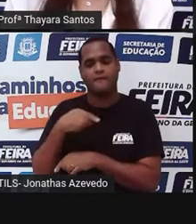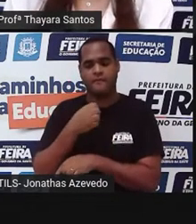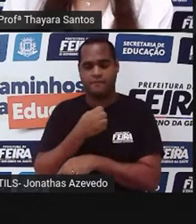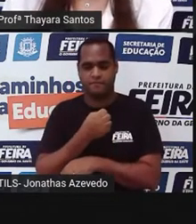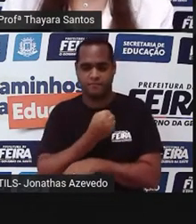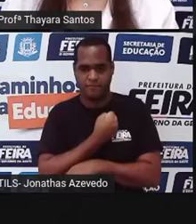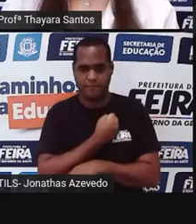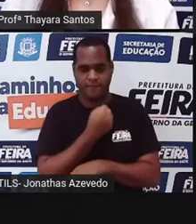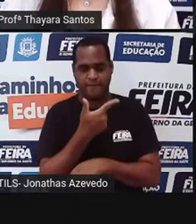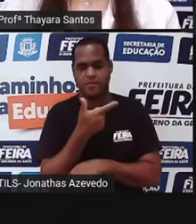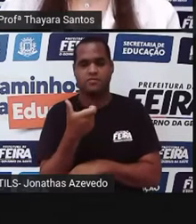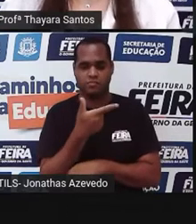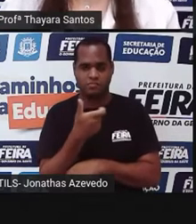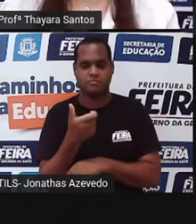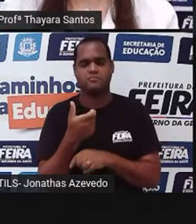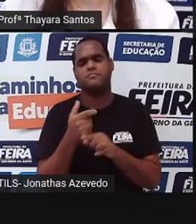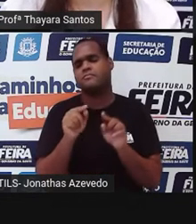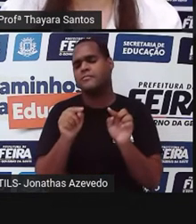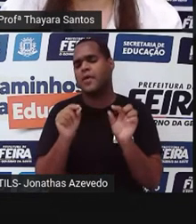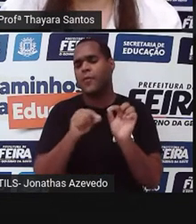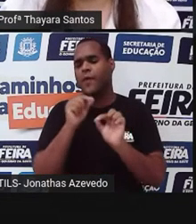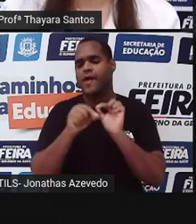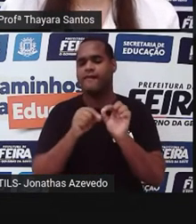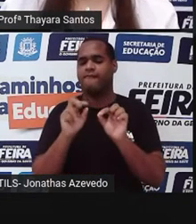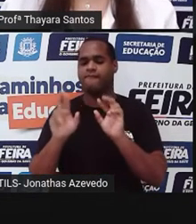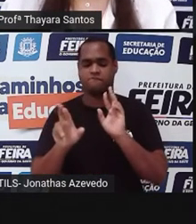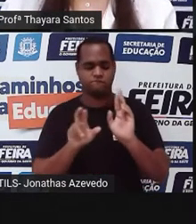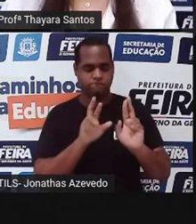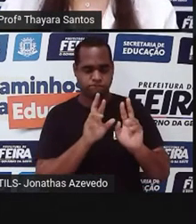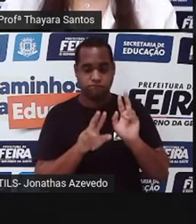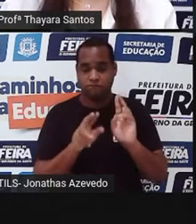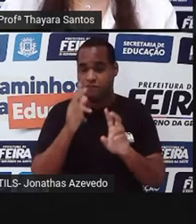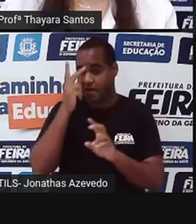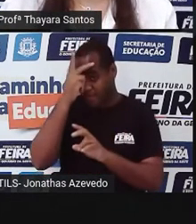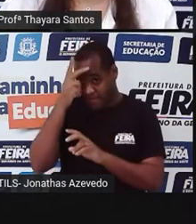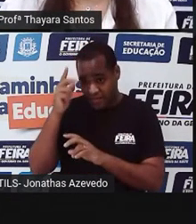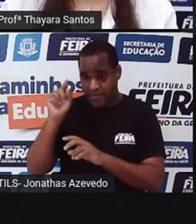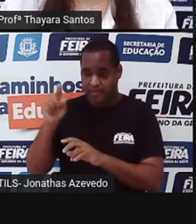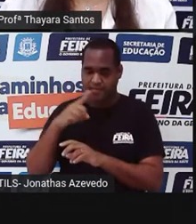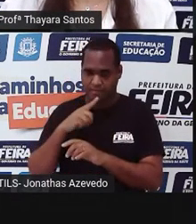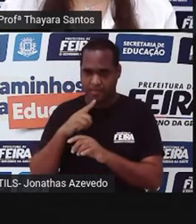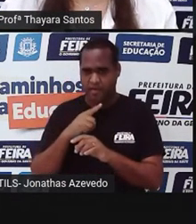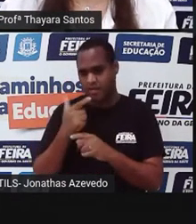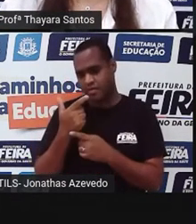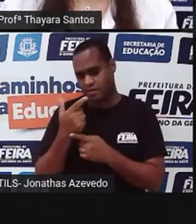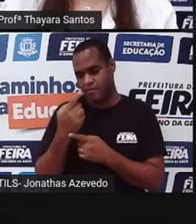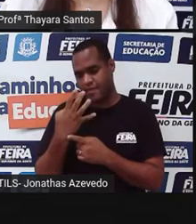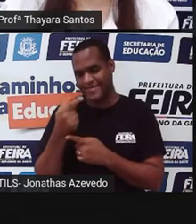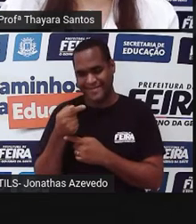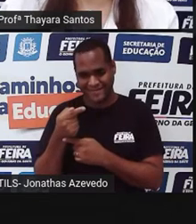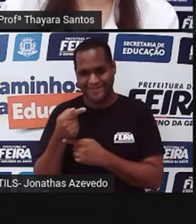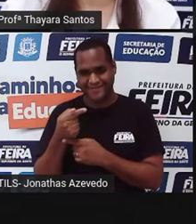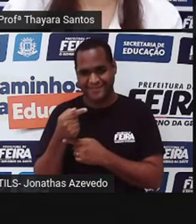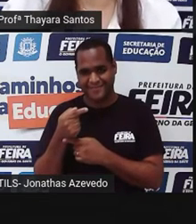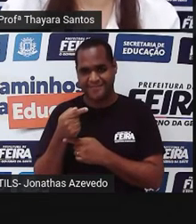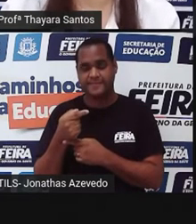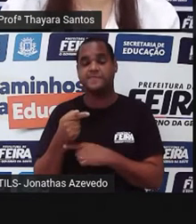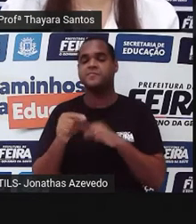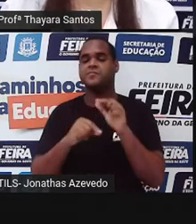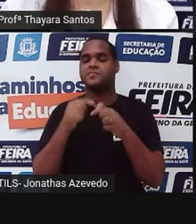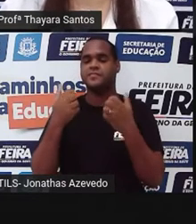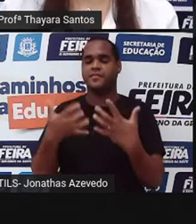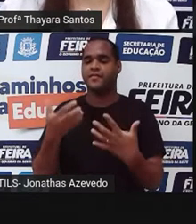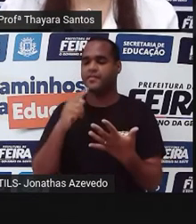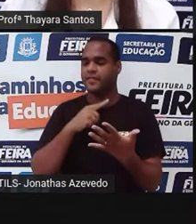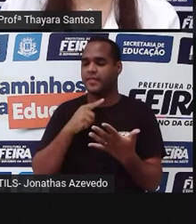21, ele faz essa diferença. Essa pessoa que tem 47 cromossomos, ela vai ter essa condição que a gente